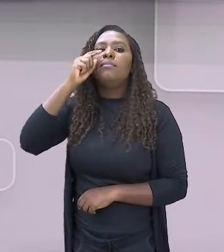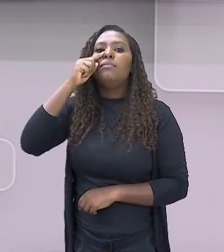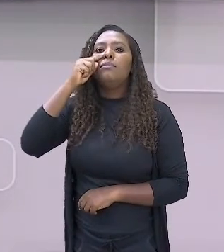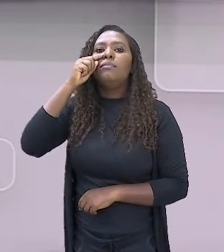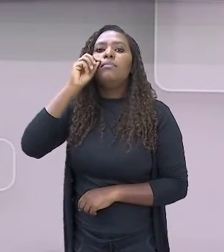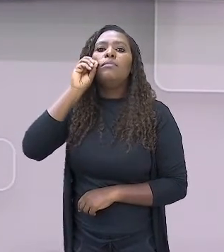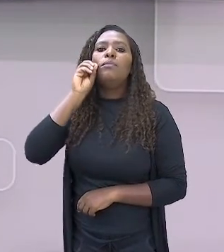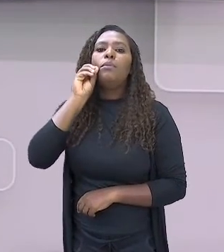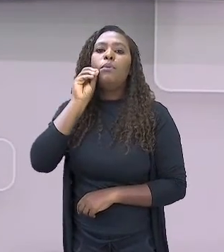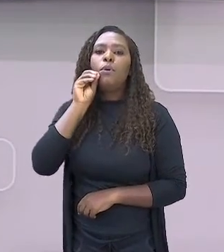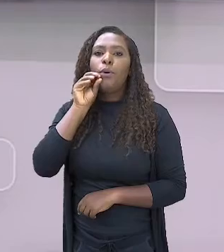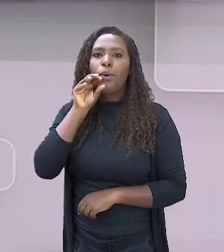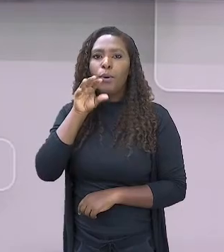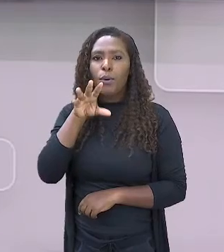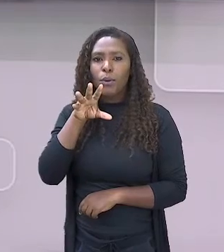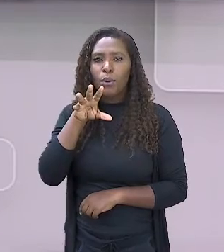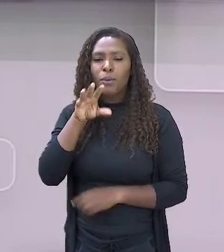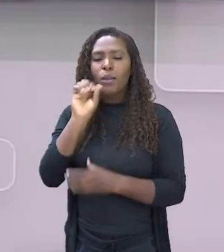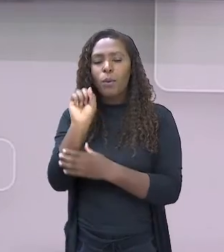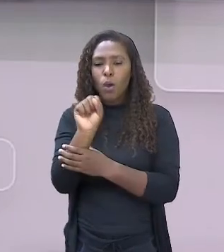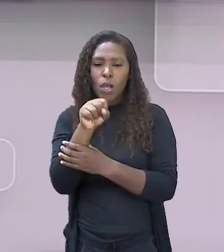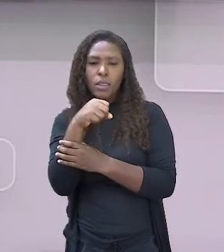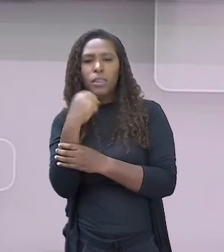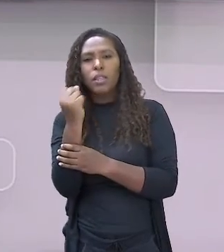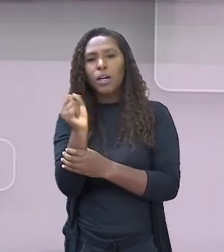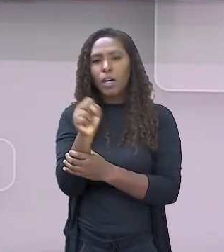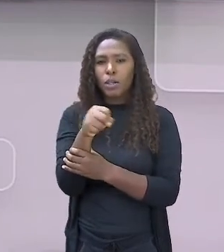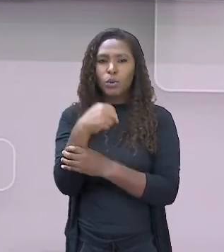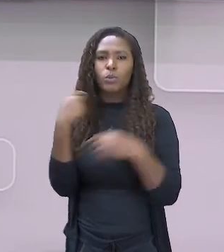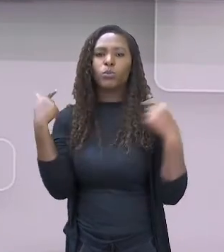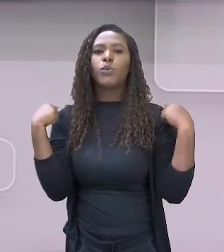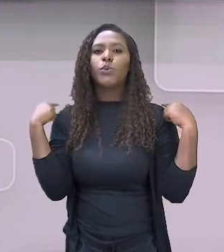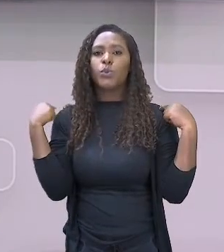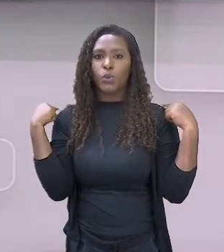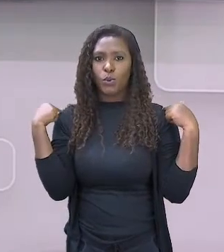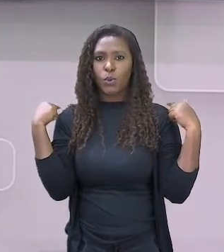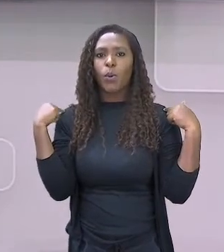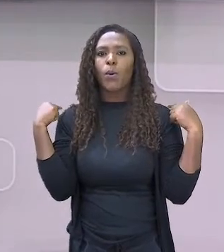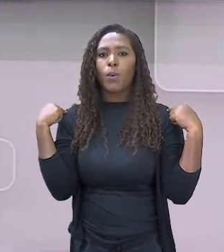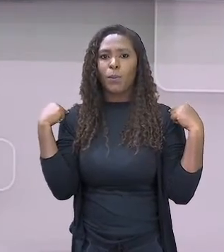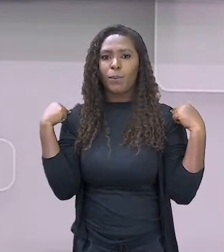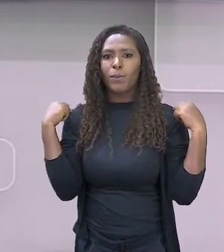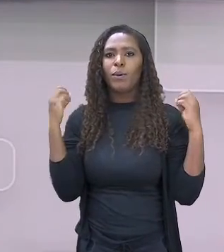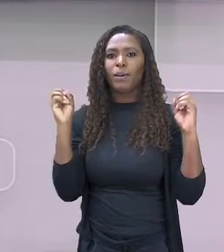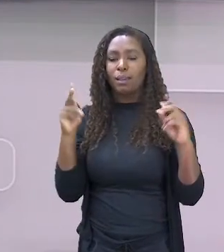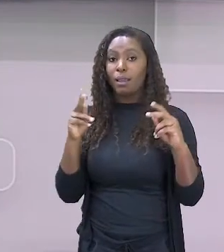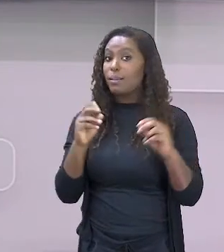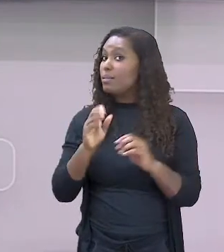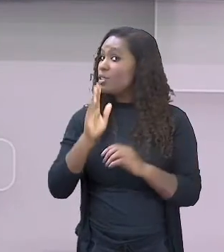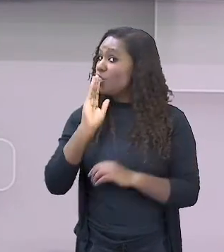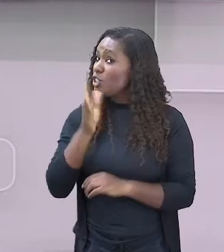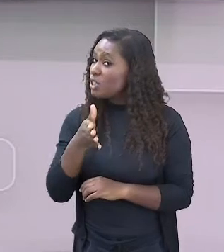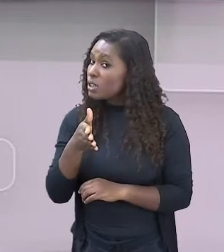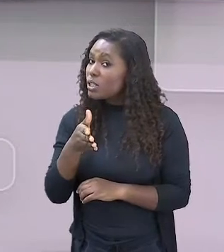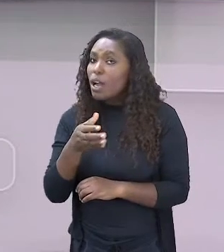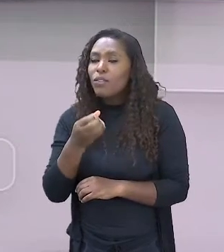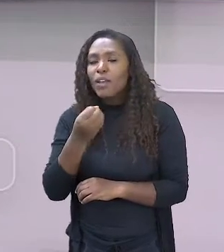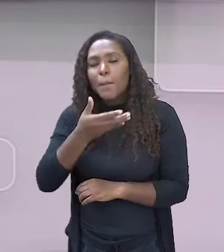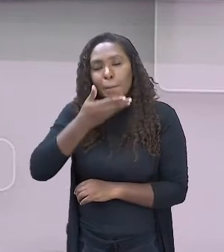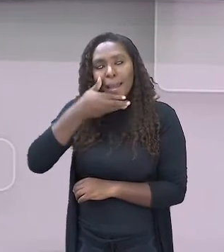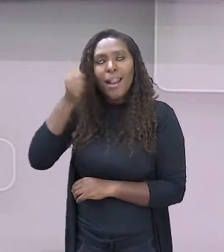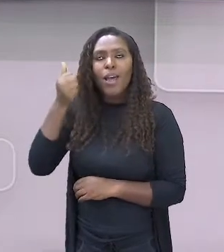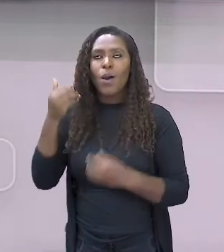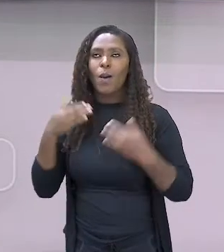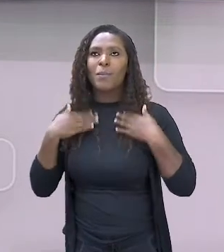enquanto está fazendo essa rotação aqui, ó, dos ombros. Olha, já dá aquela, ó, destravada aqui, já